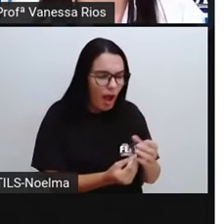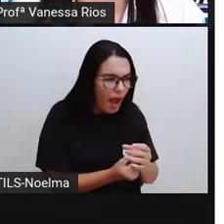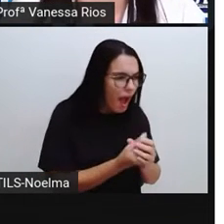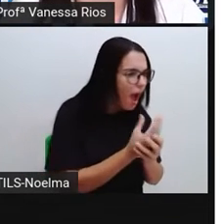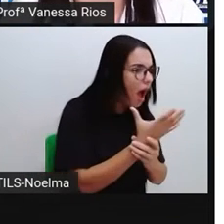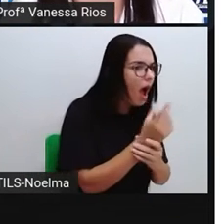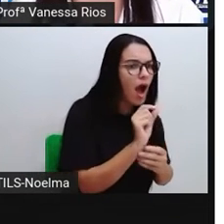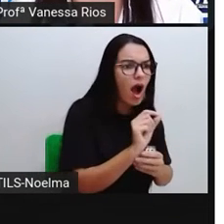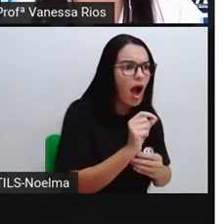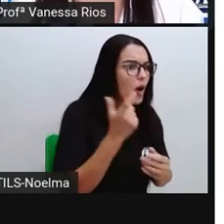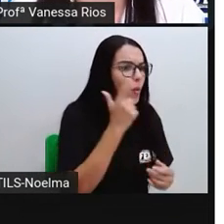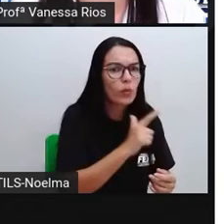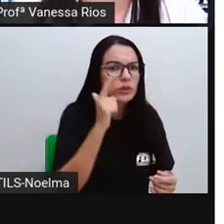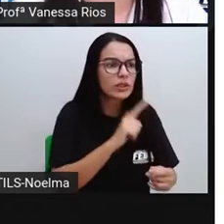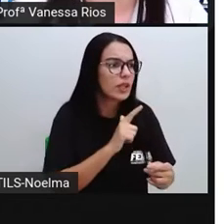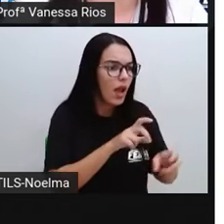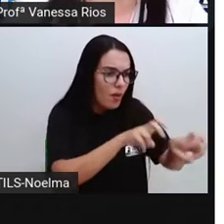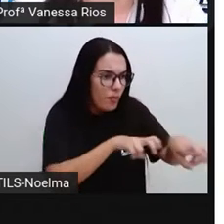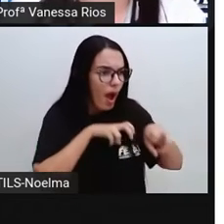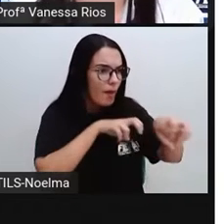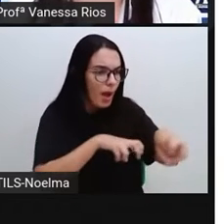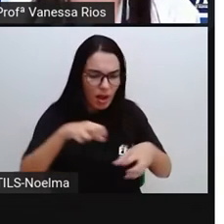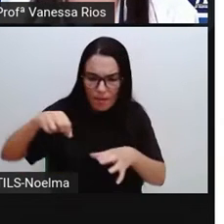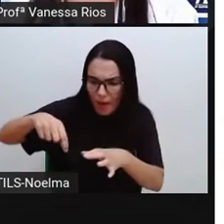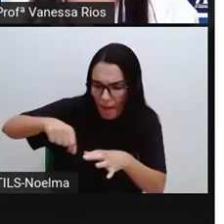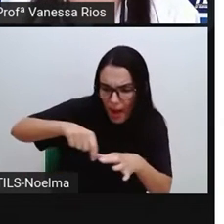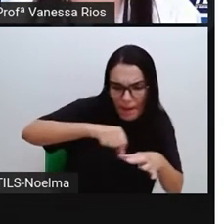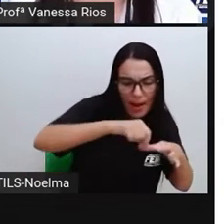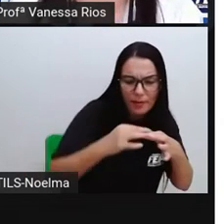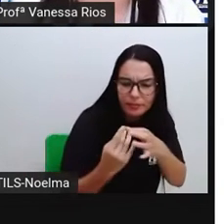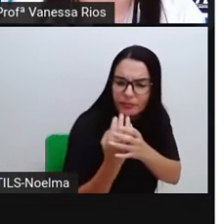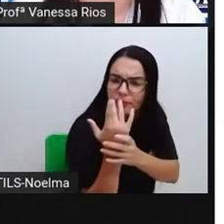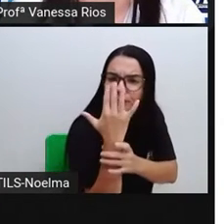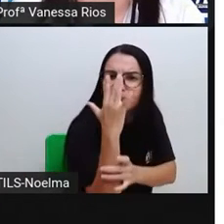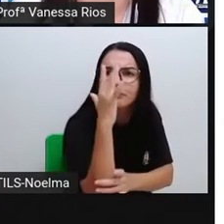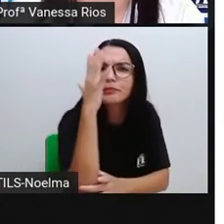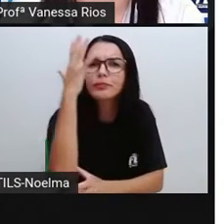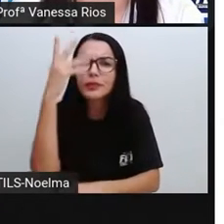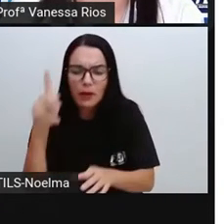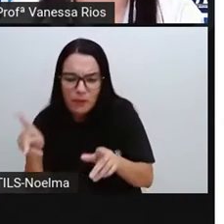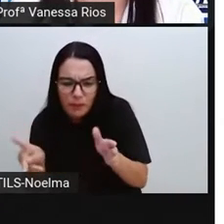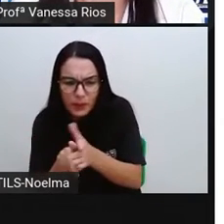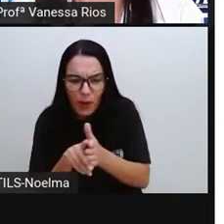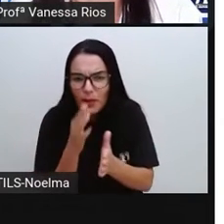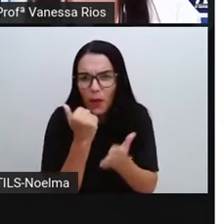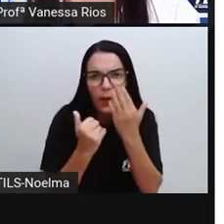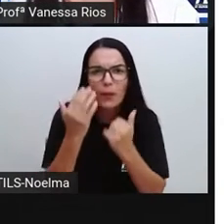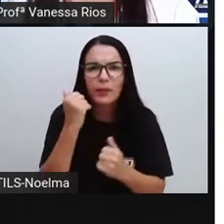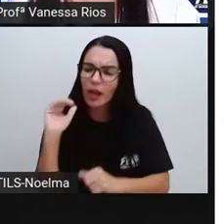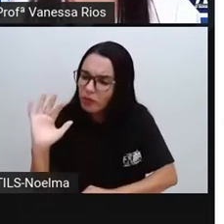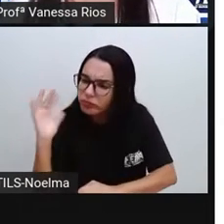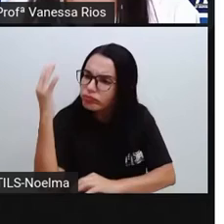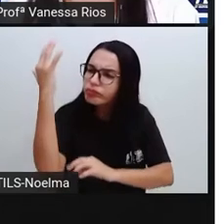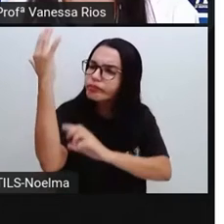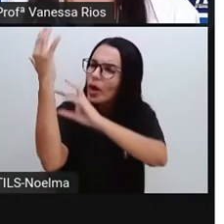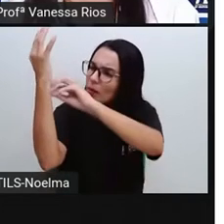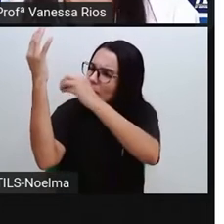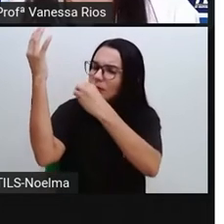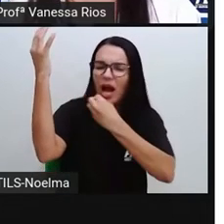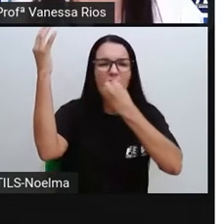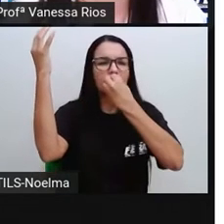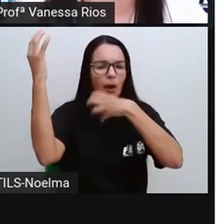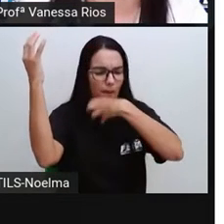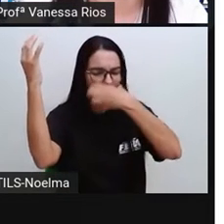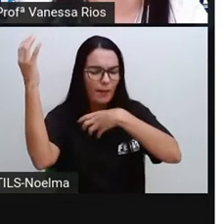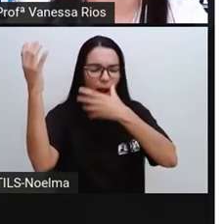né? Essa forma de plantar e de colher, de produzir para os próprios alimentos, além da dominação de outras técnicas